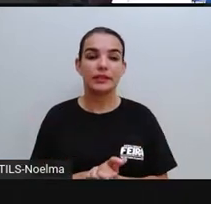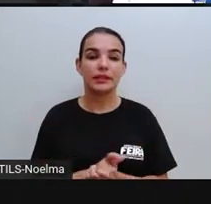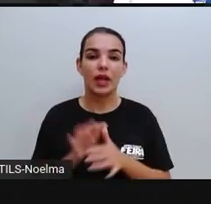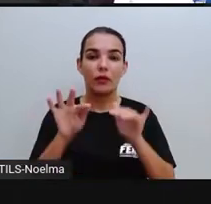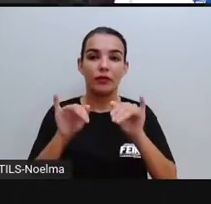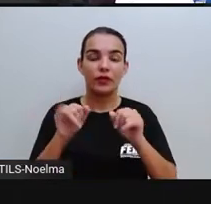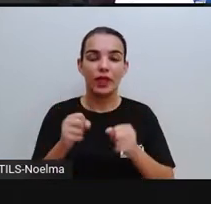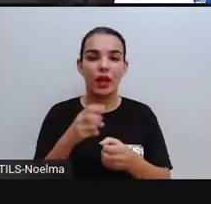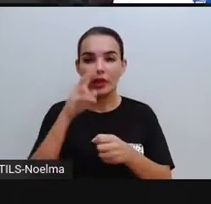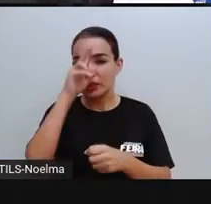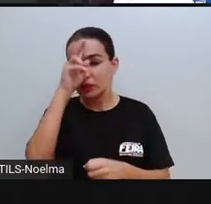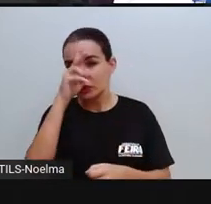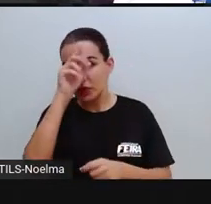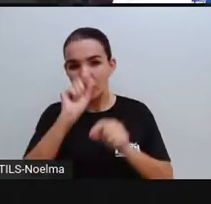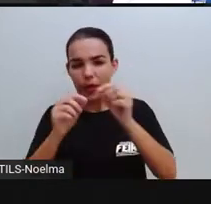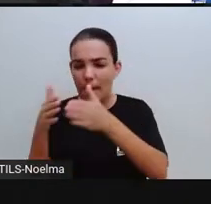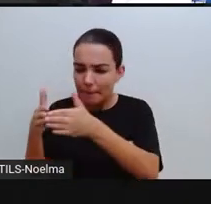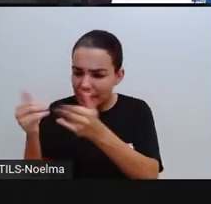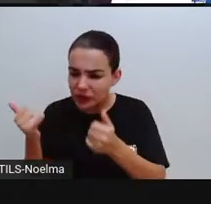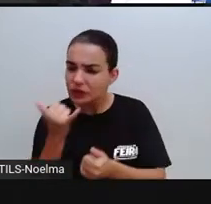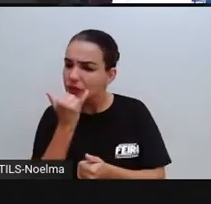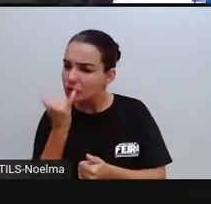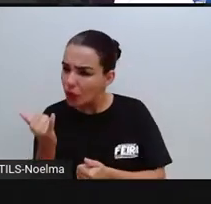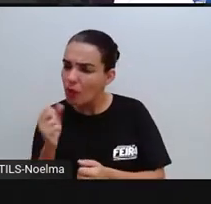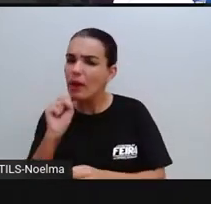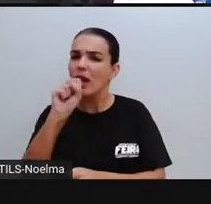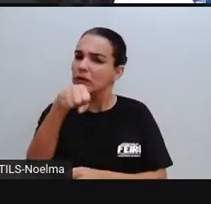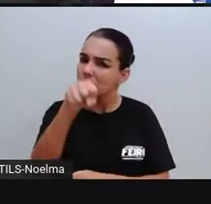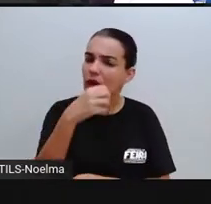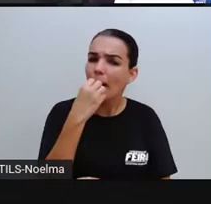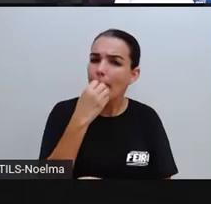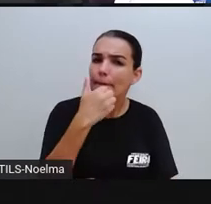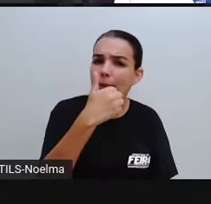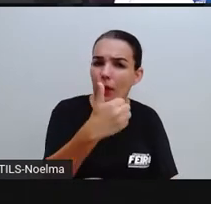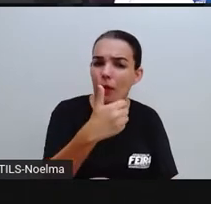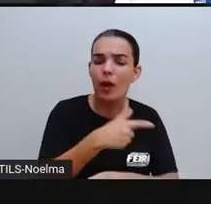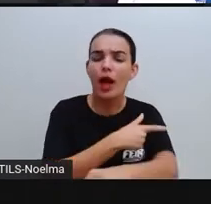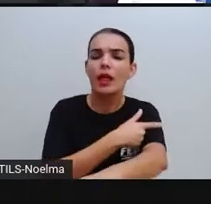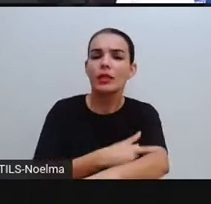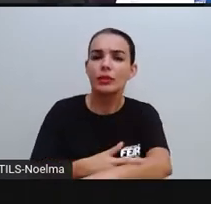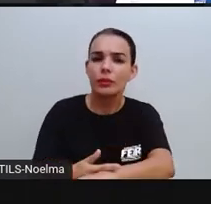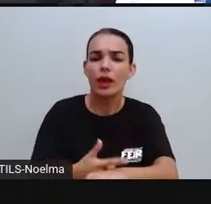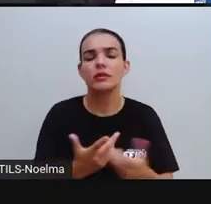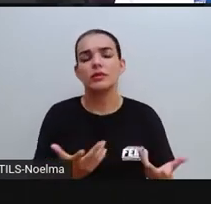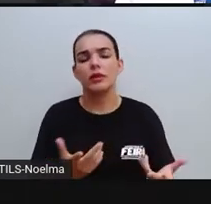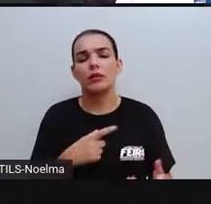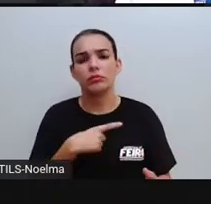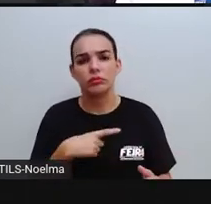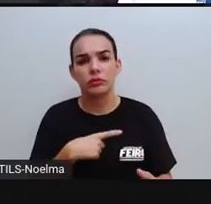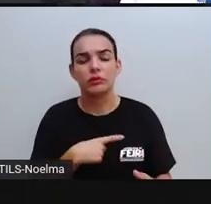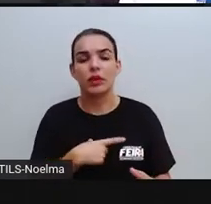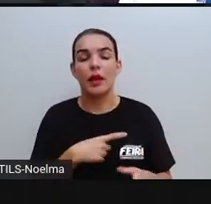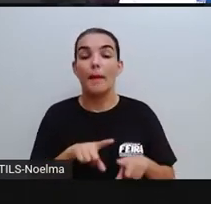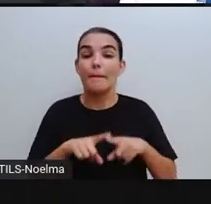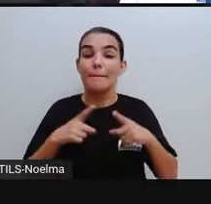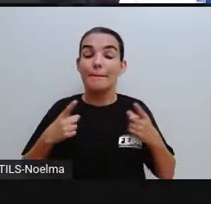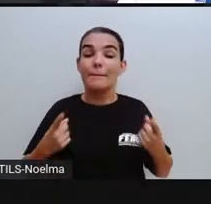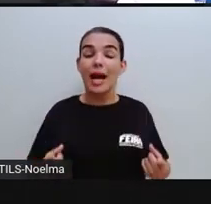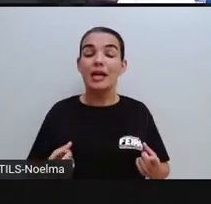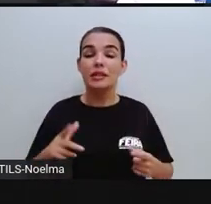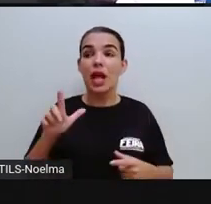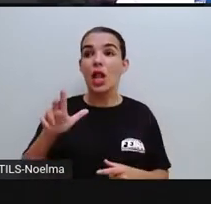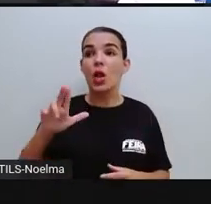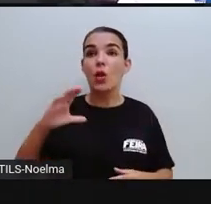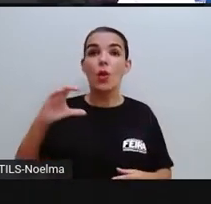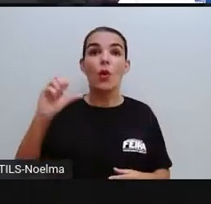final, né? Que pedir desculpas, nós pedimos por educação. Mas Lucas, ele ainda